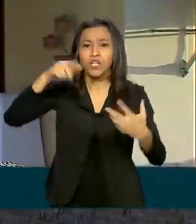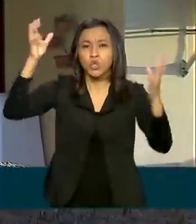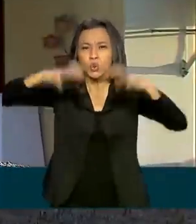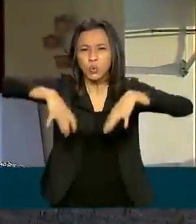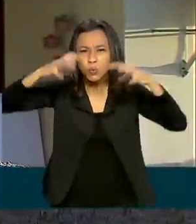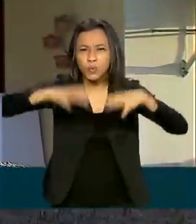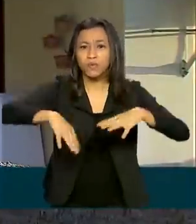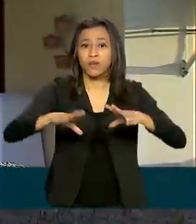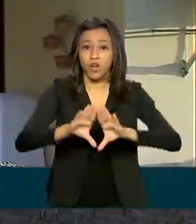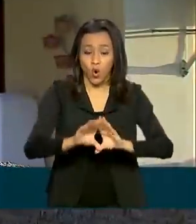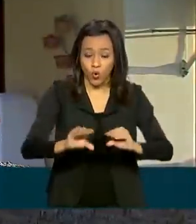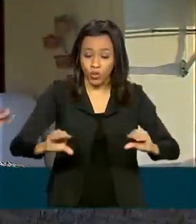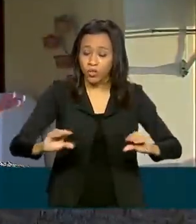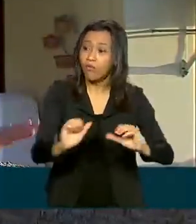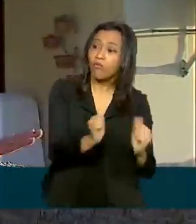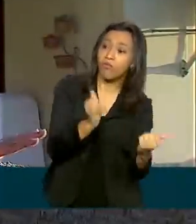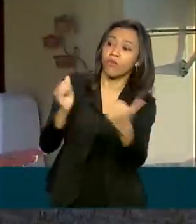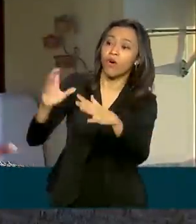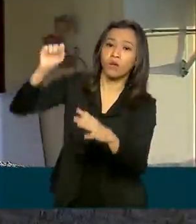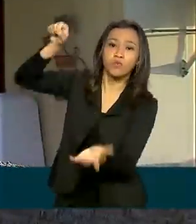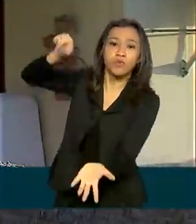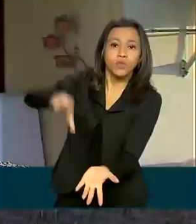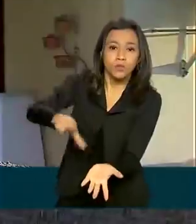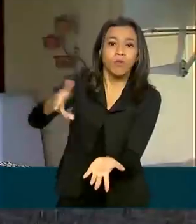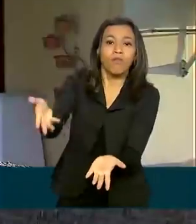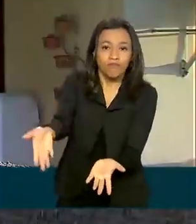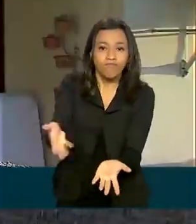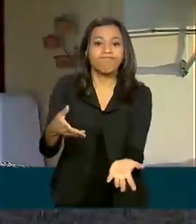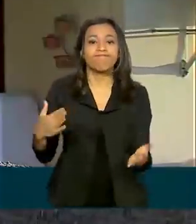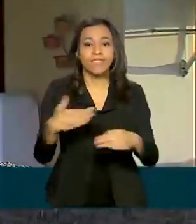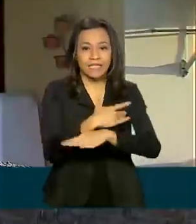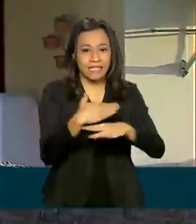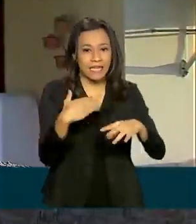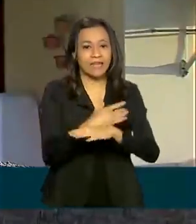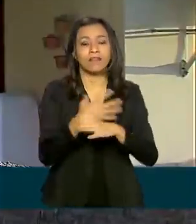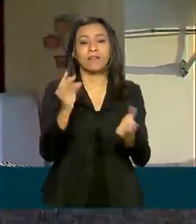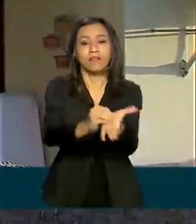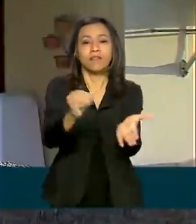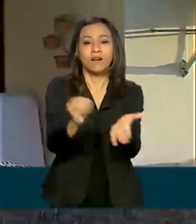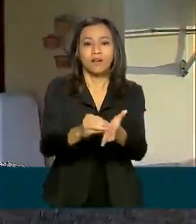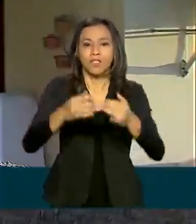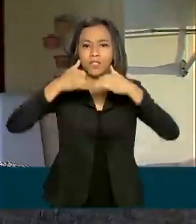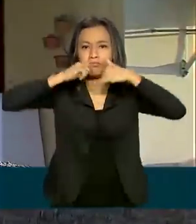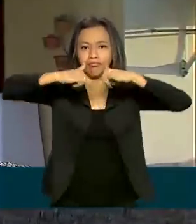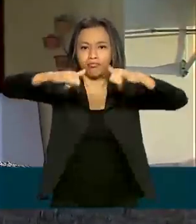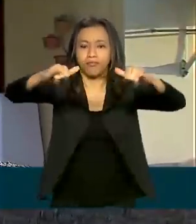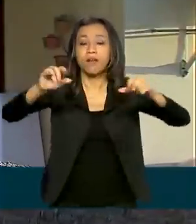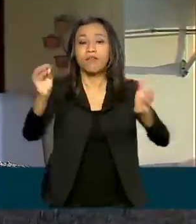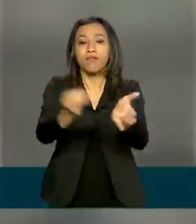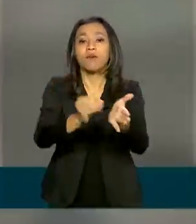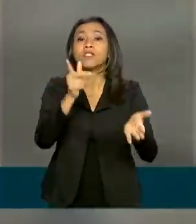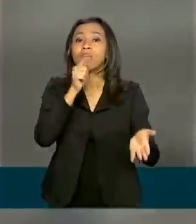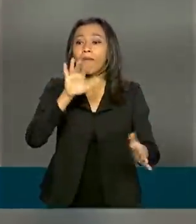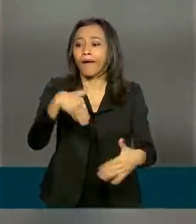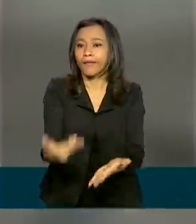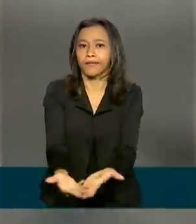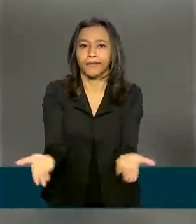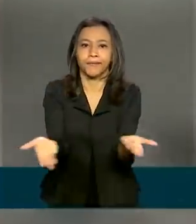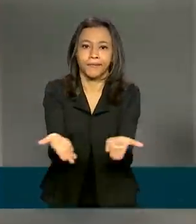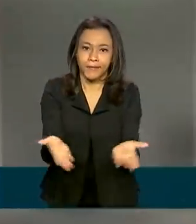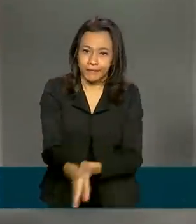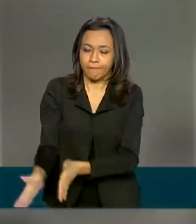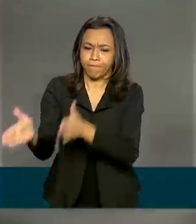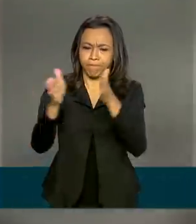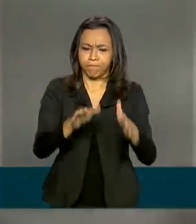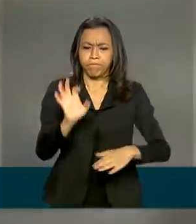O colchão está ali do lado de fora, secando. A cidade também encara a falta de energia elétrica e água até hoje. Em todo o estado,